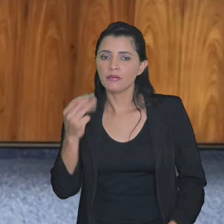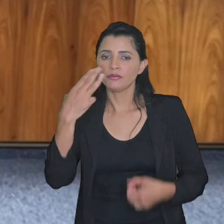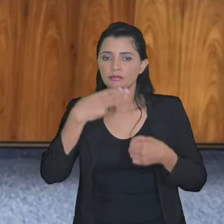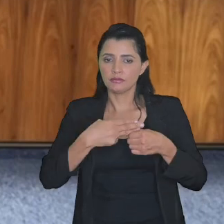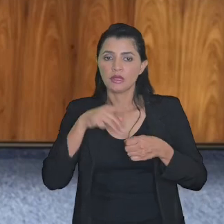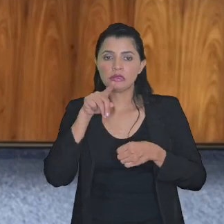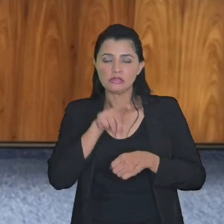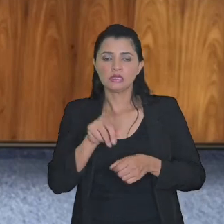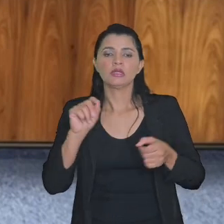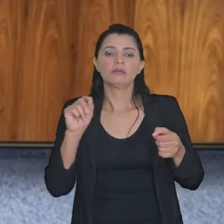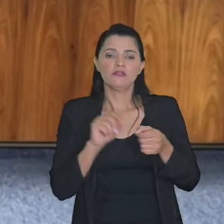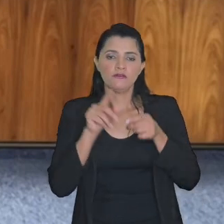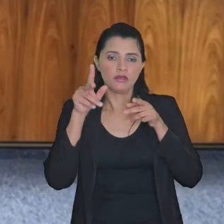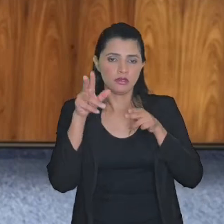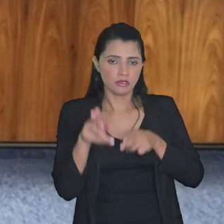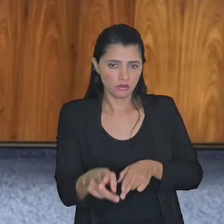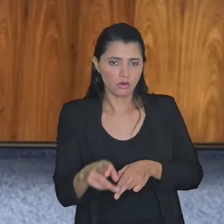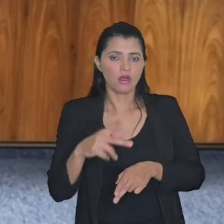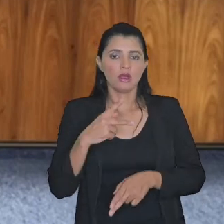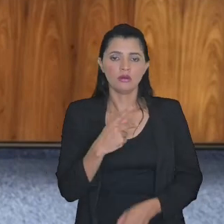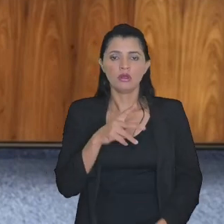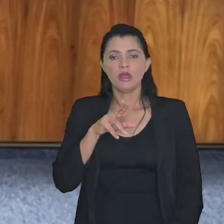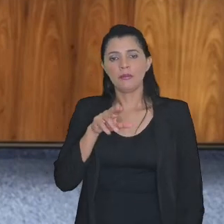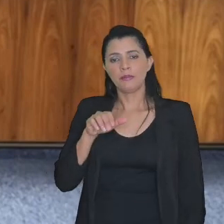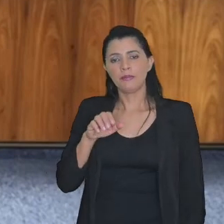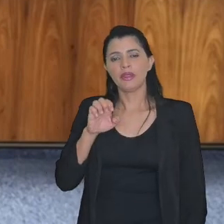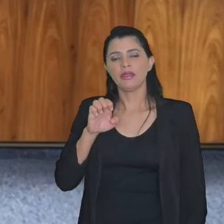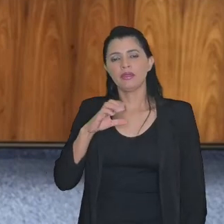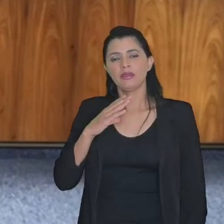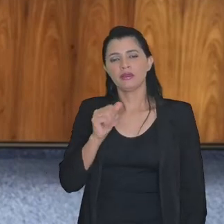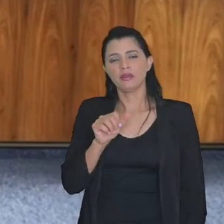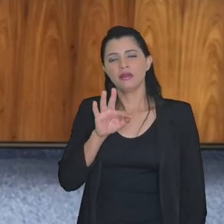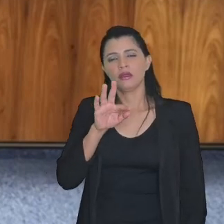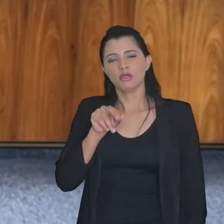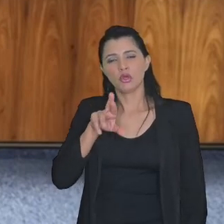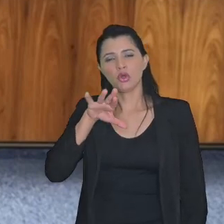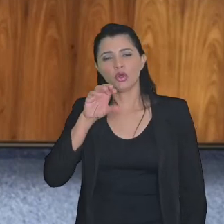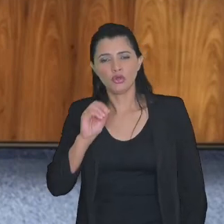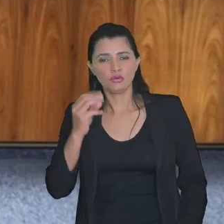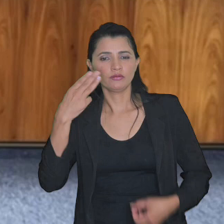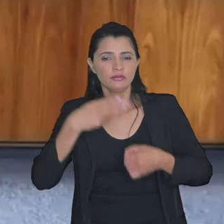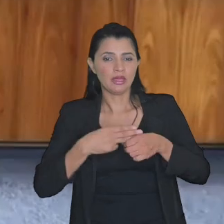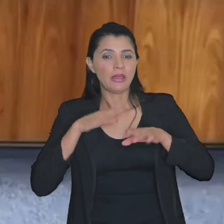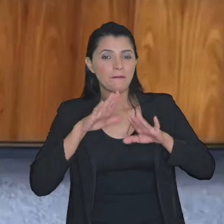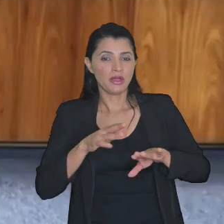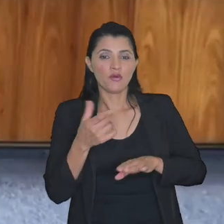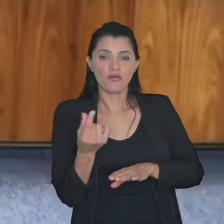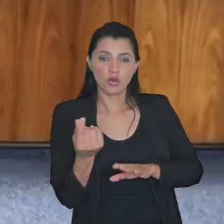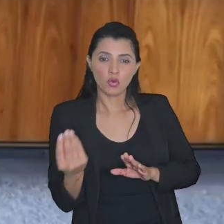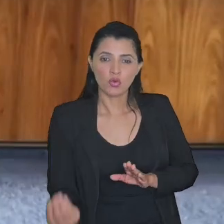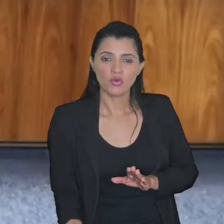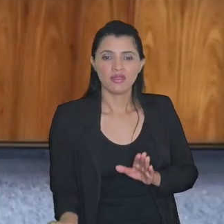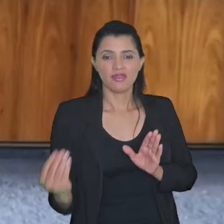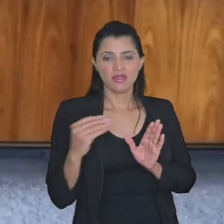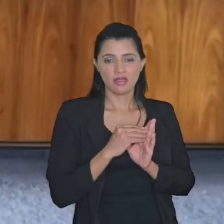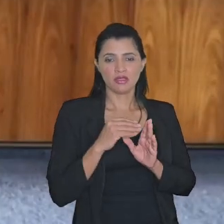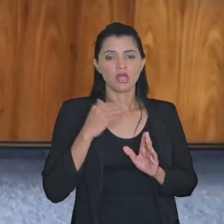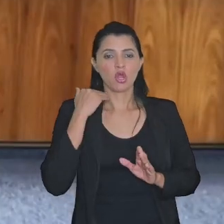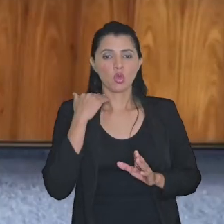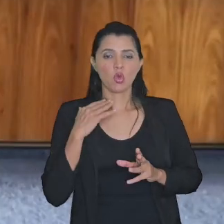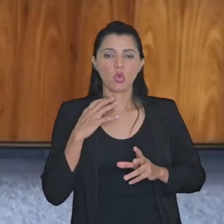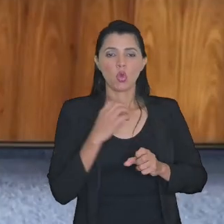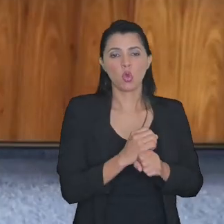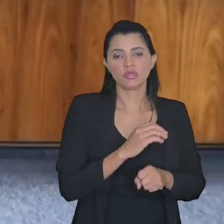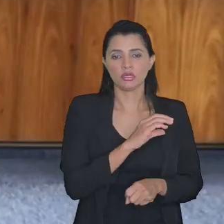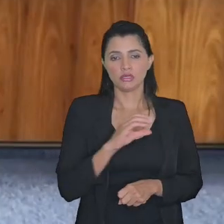fez a sessão dos precatórios municipais mas o valor só entra na conta da transação